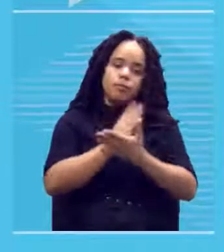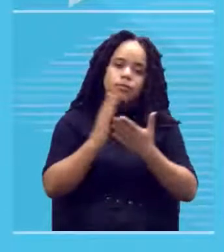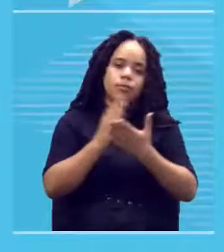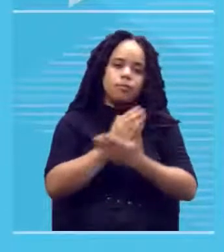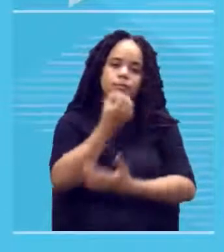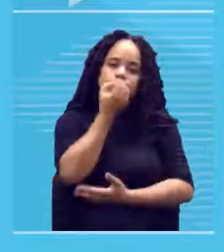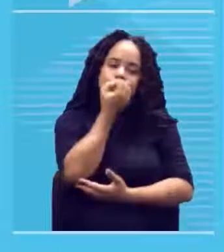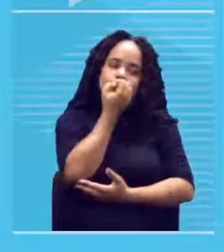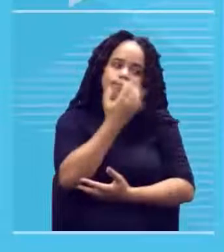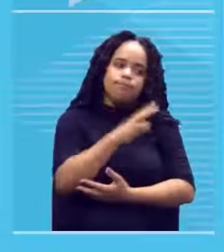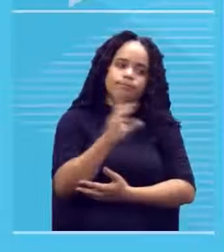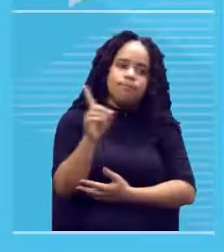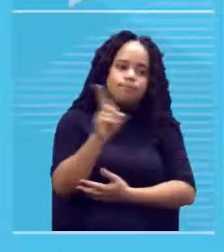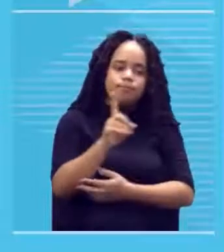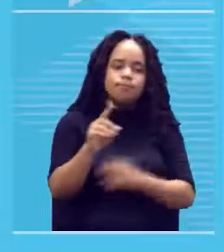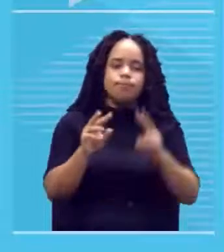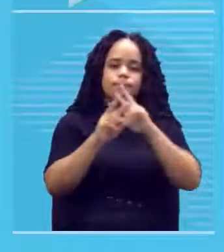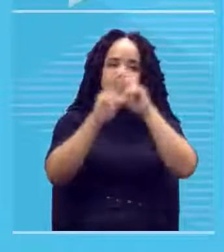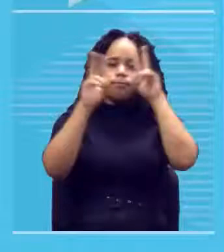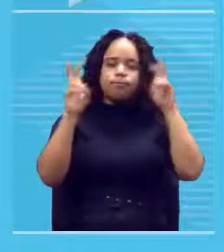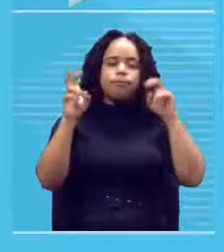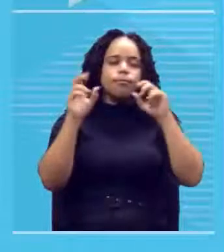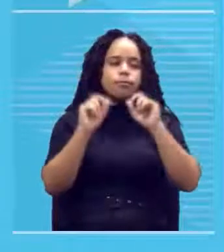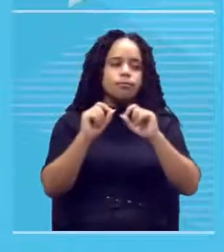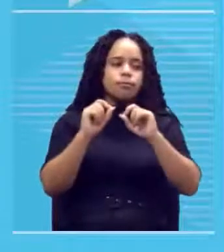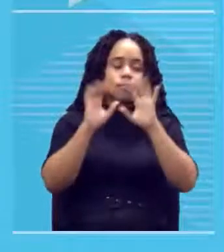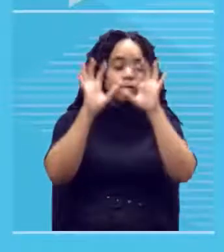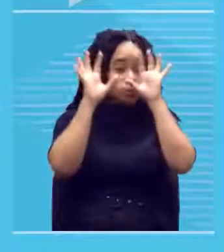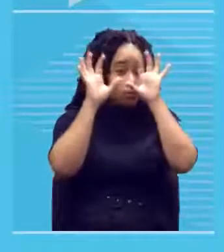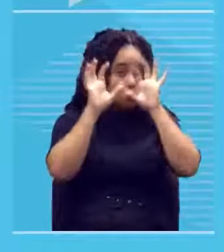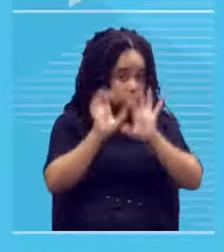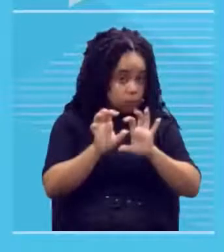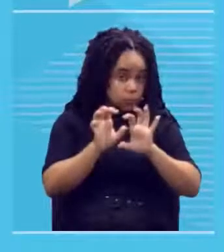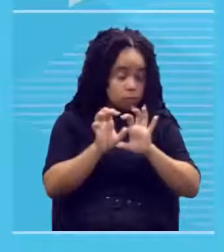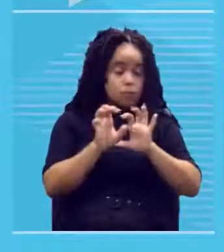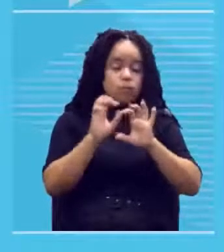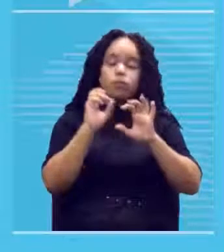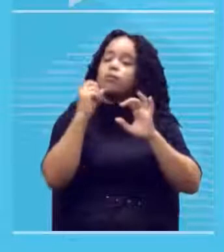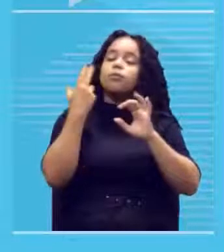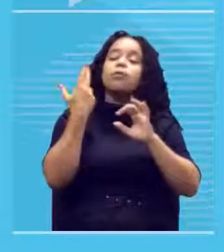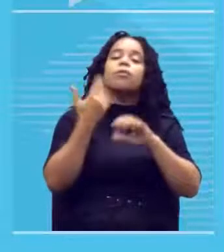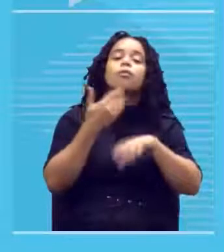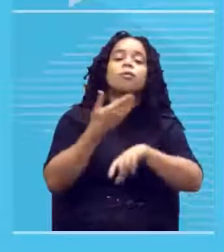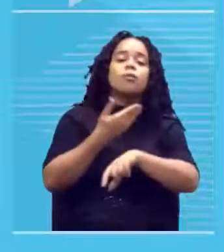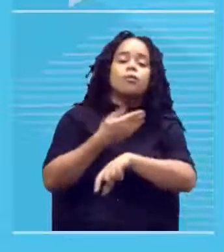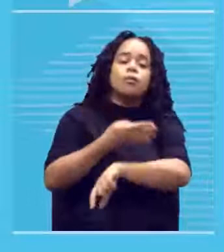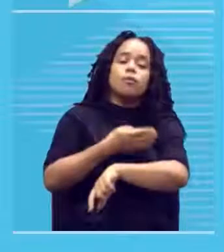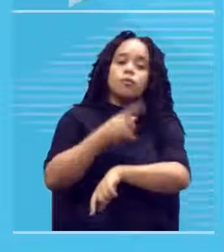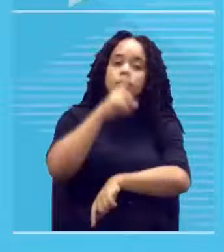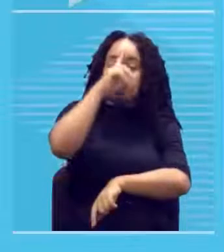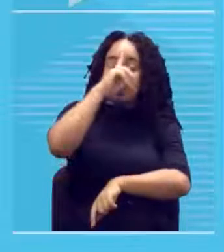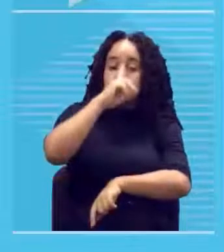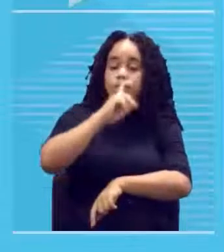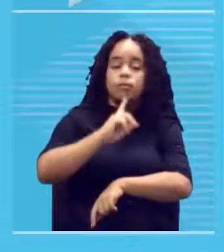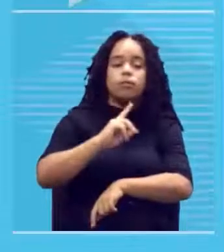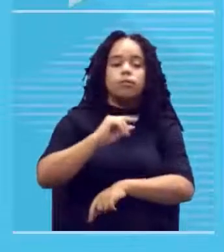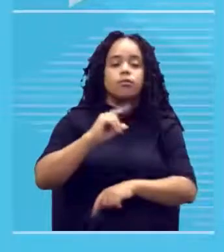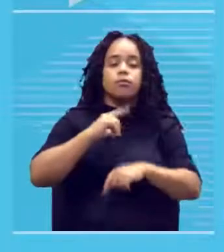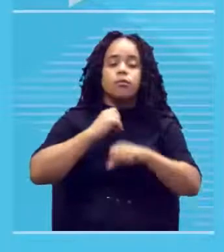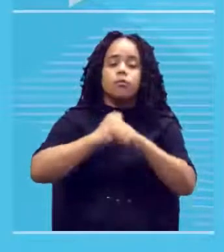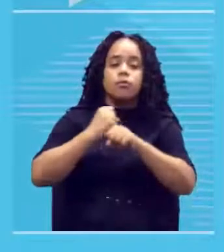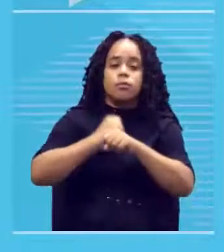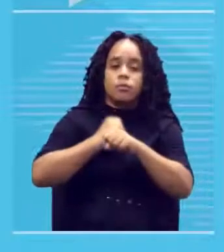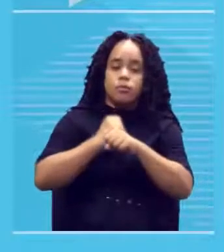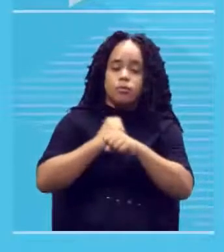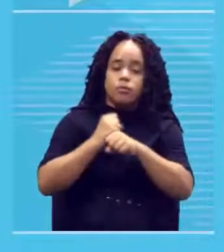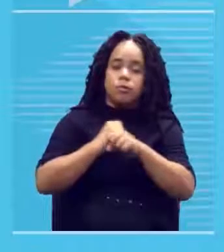no uso da tinta óleo uma delas é o escurecimento ou amarelamento da tela com o passar dos anos em função do